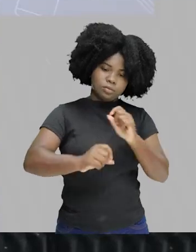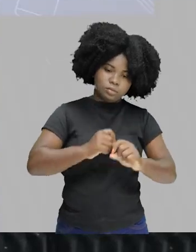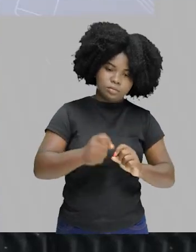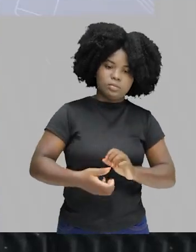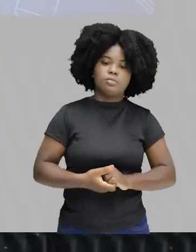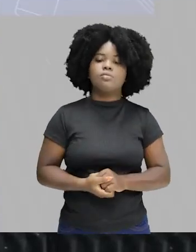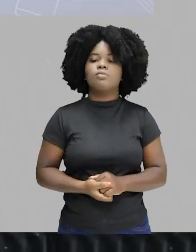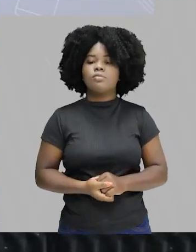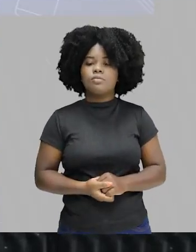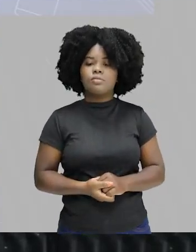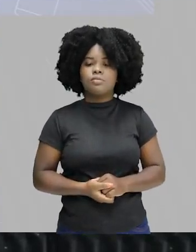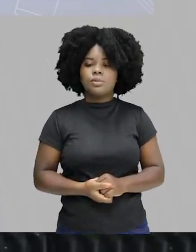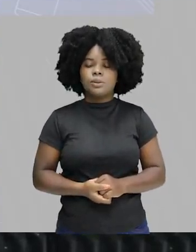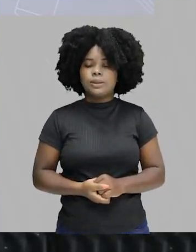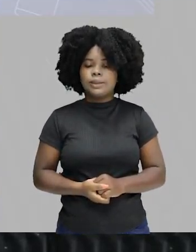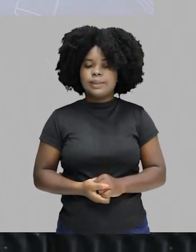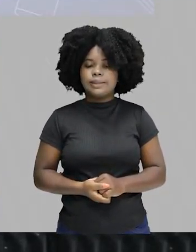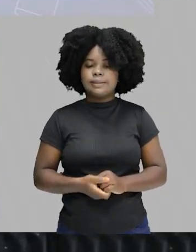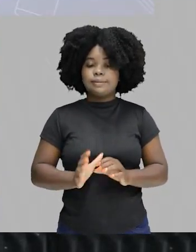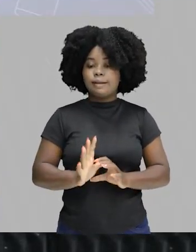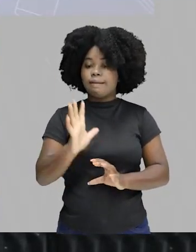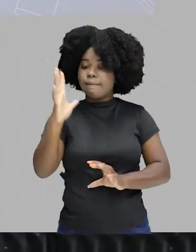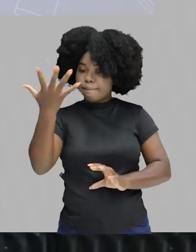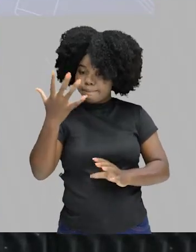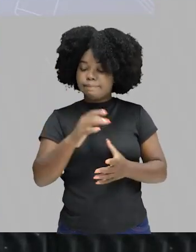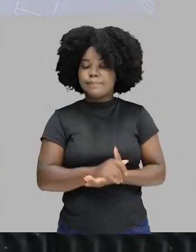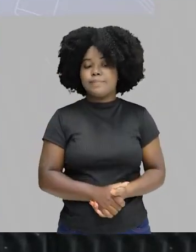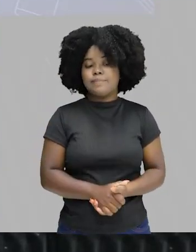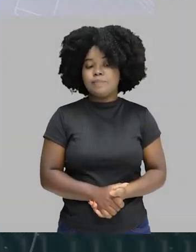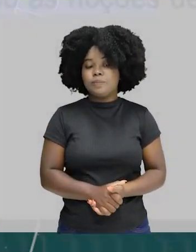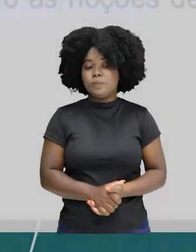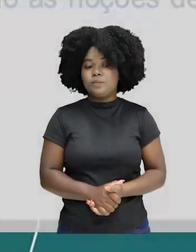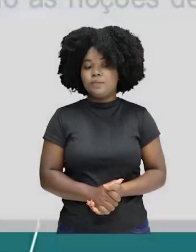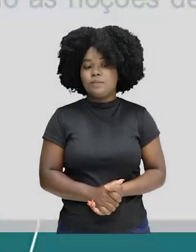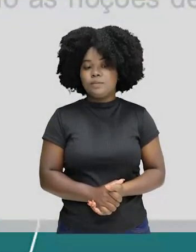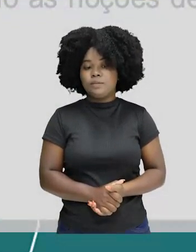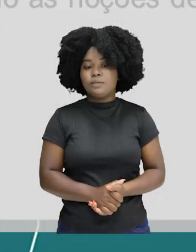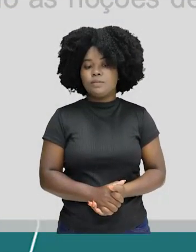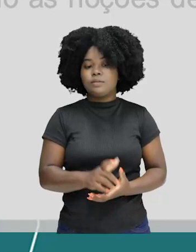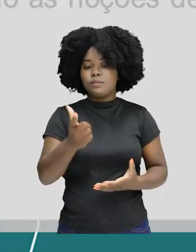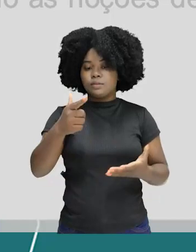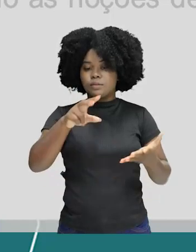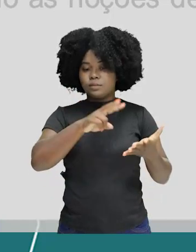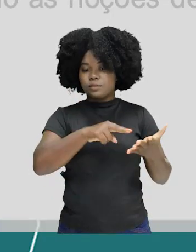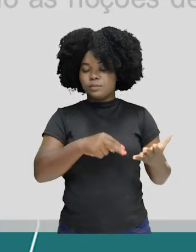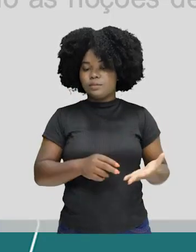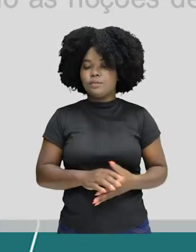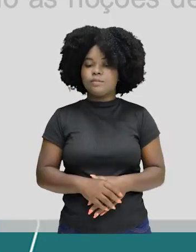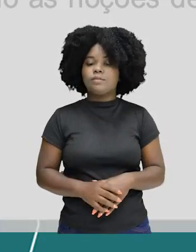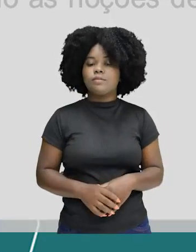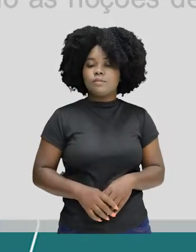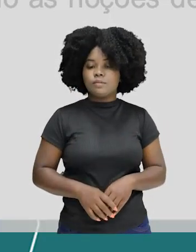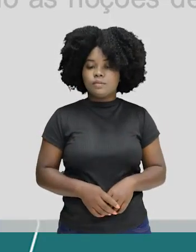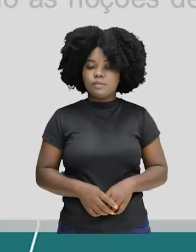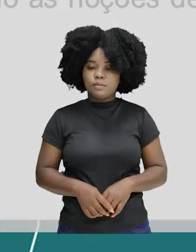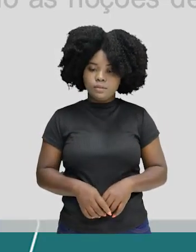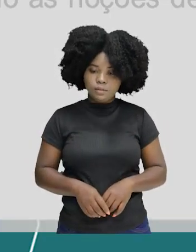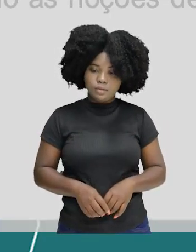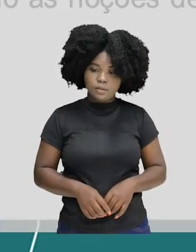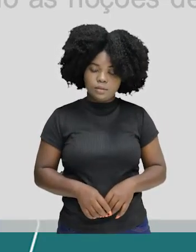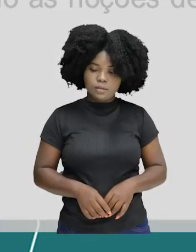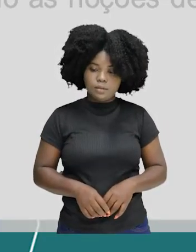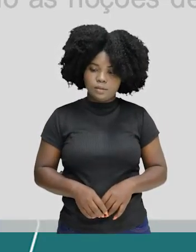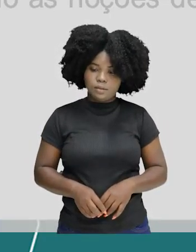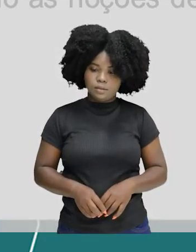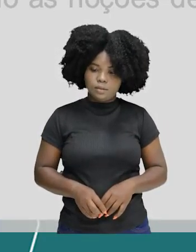para que isso funcione de forma a contento. Tendo em vista os assuntos abordados no texto, bem como as